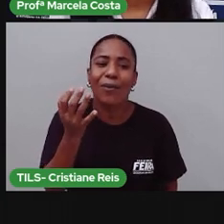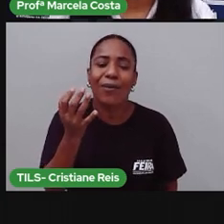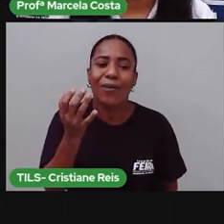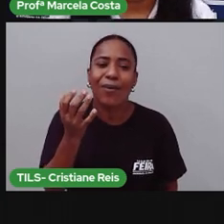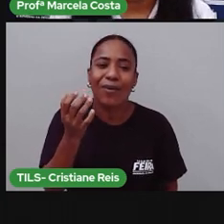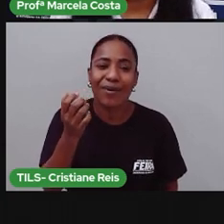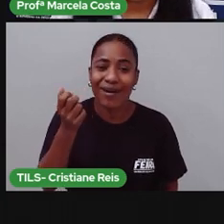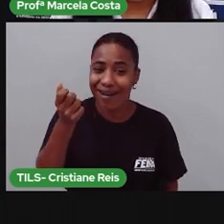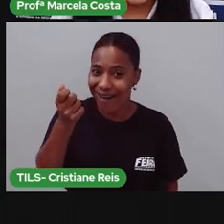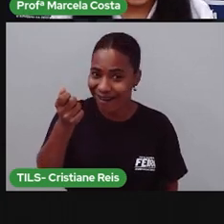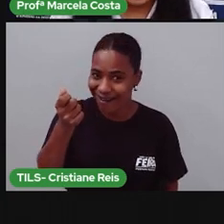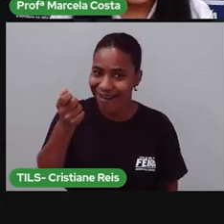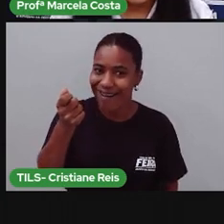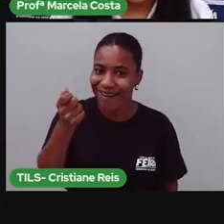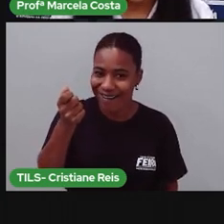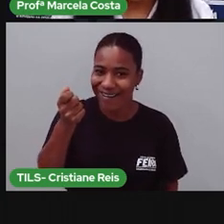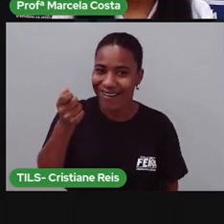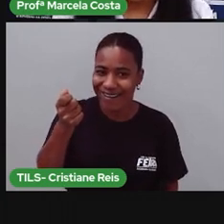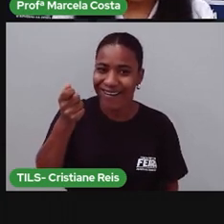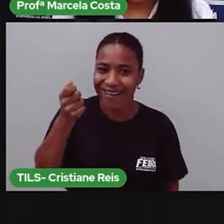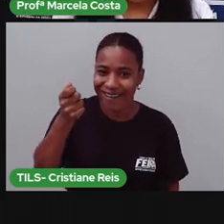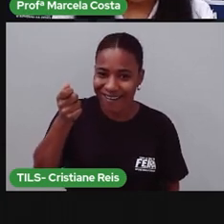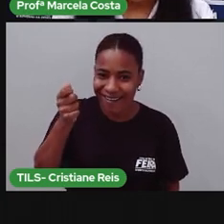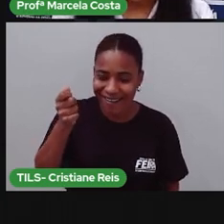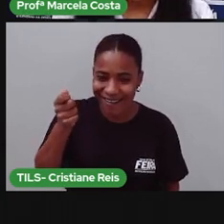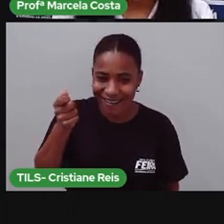É o som da letra A, não isso?